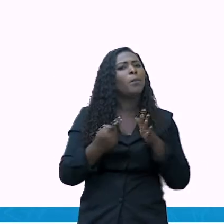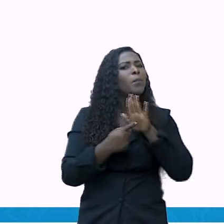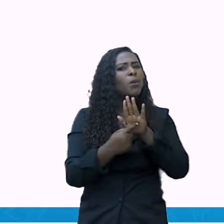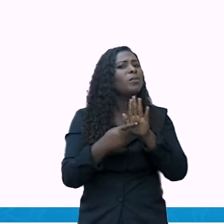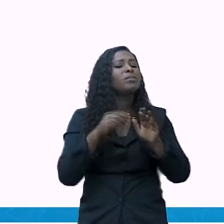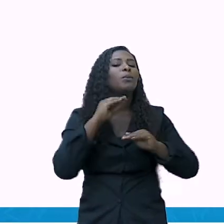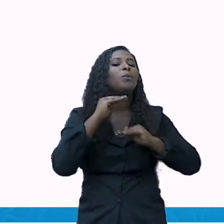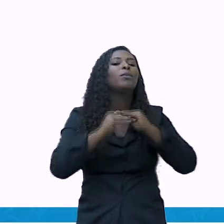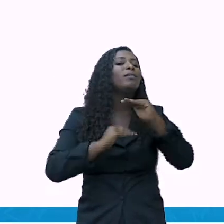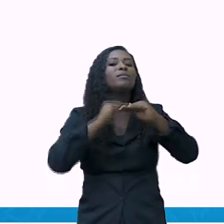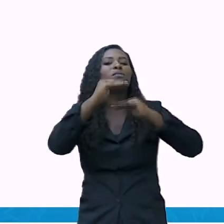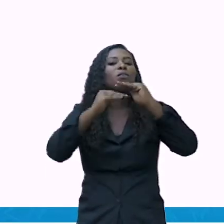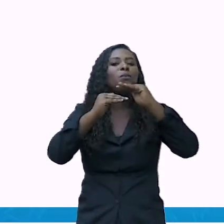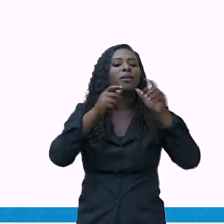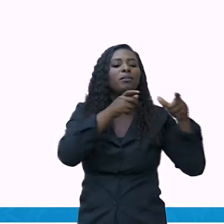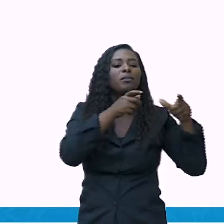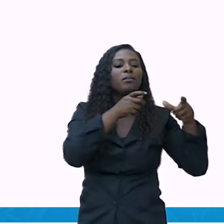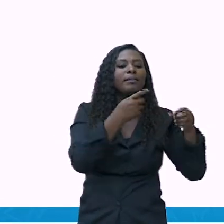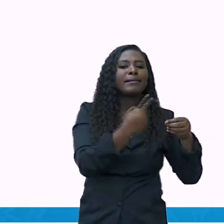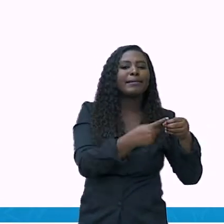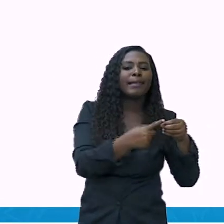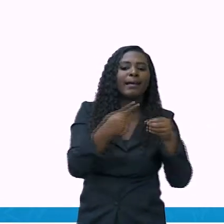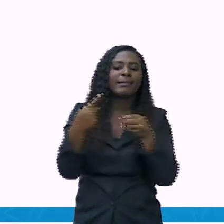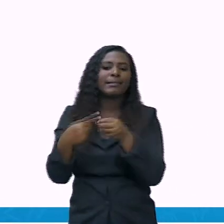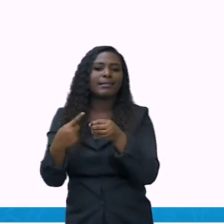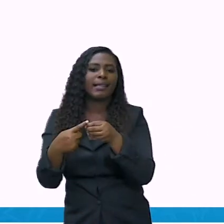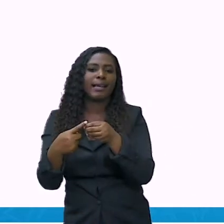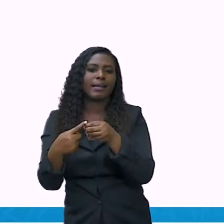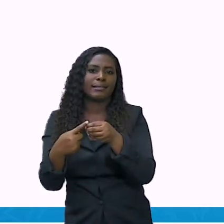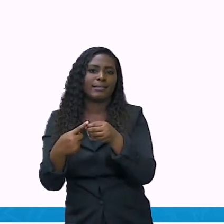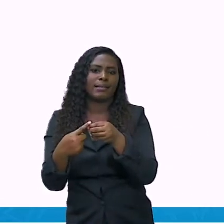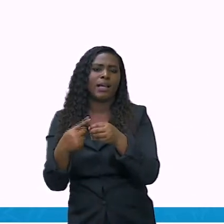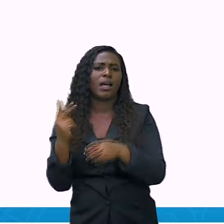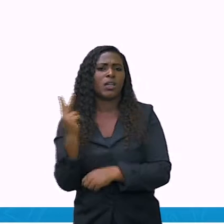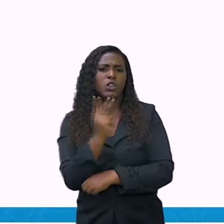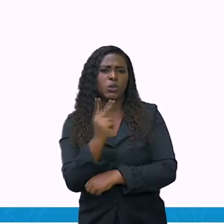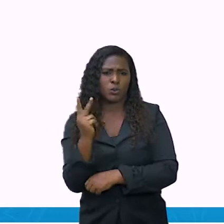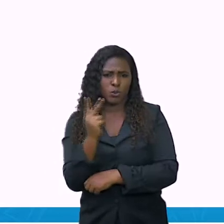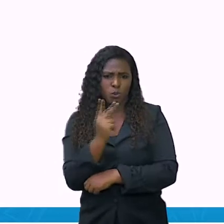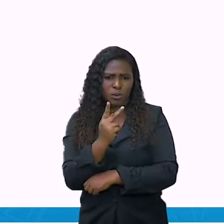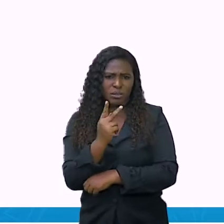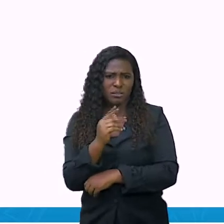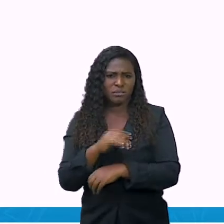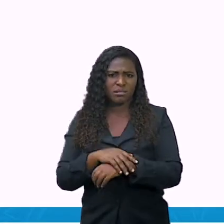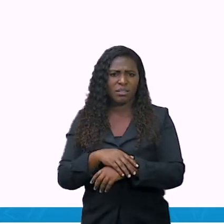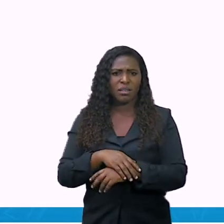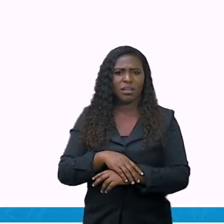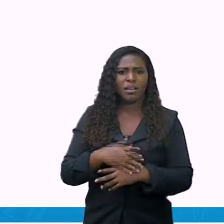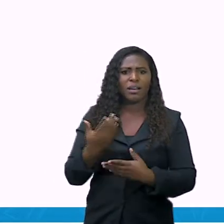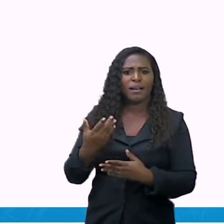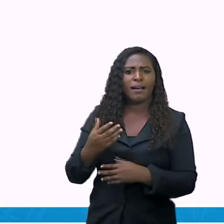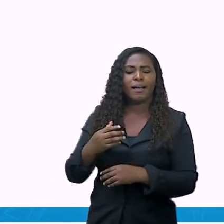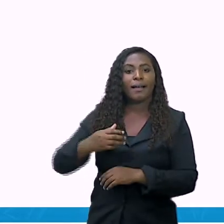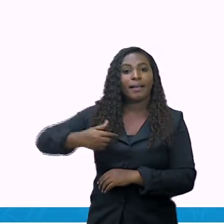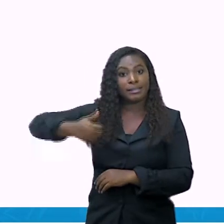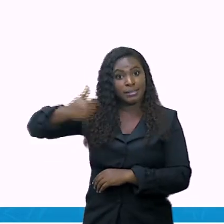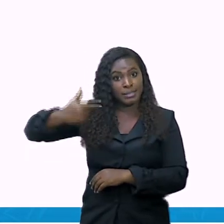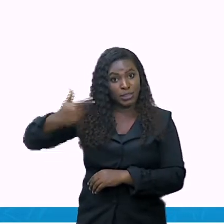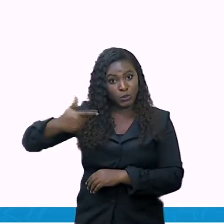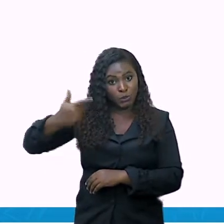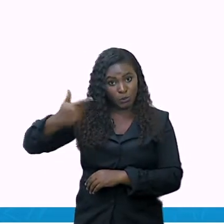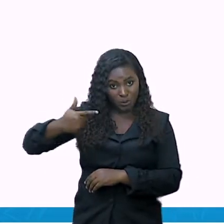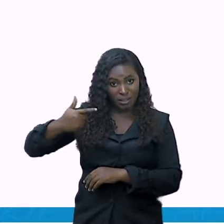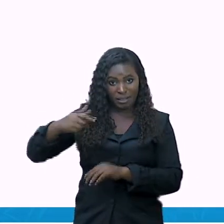Nós percebemos que Singapura, superdesenvolvidos, olha as construções.